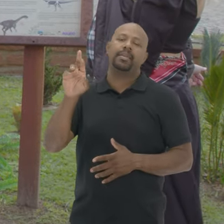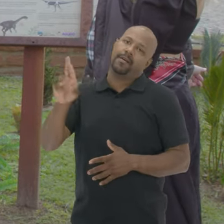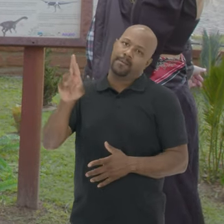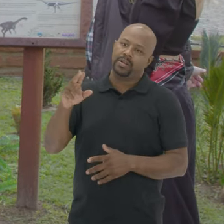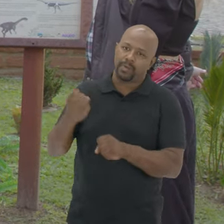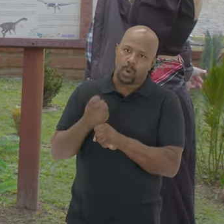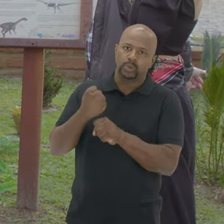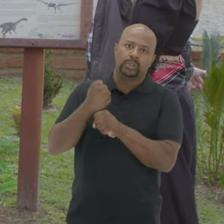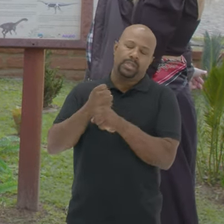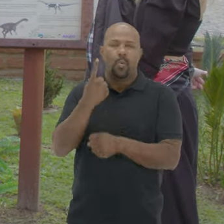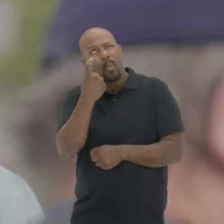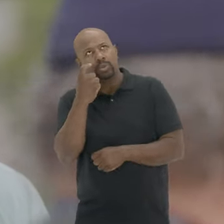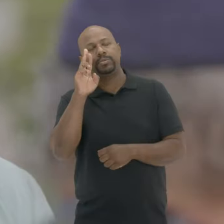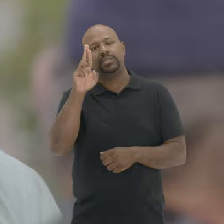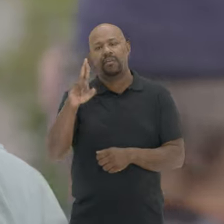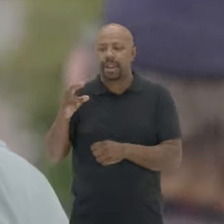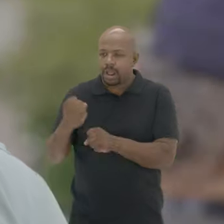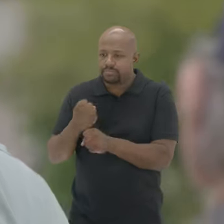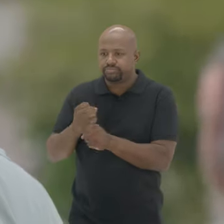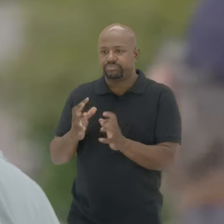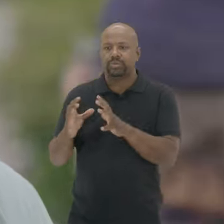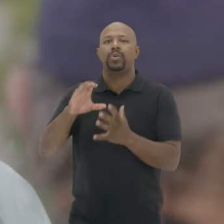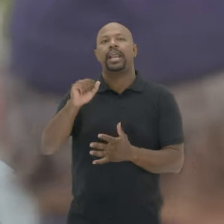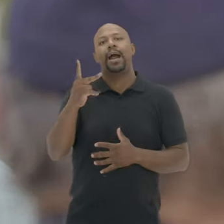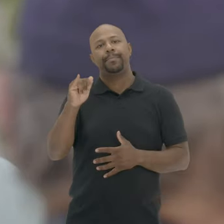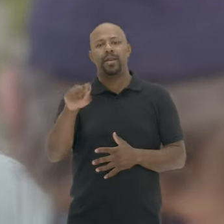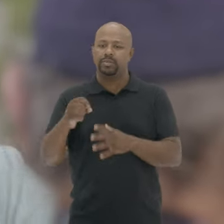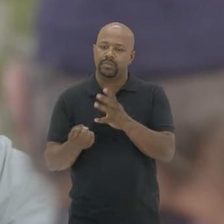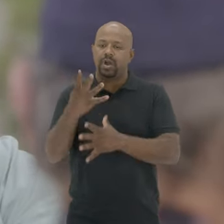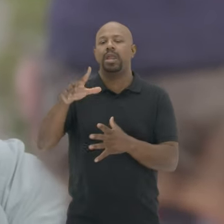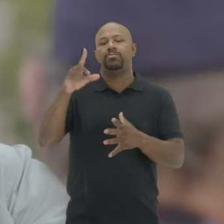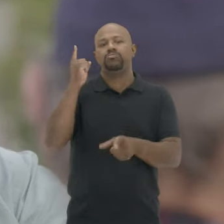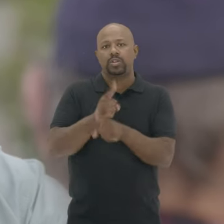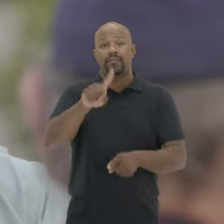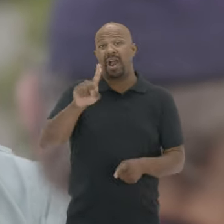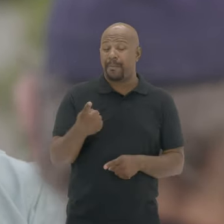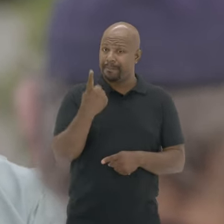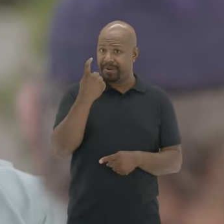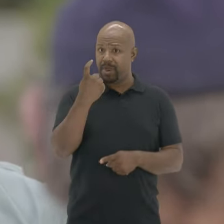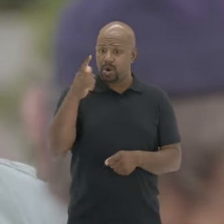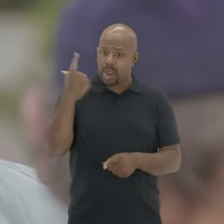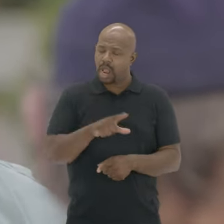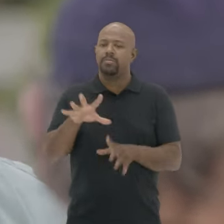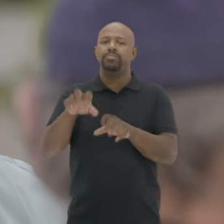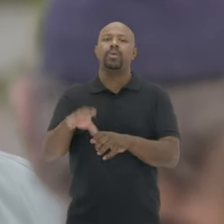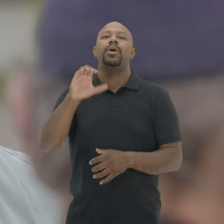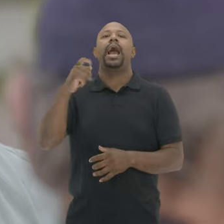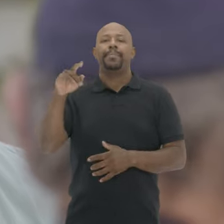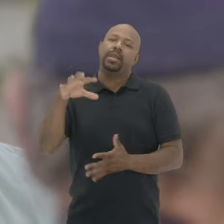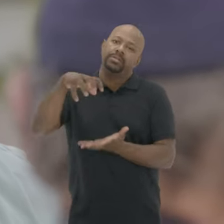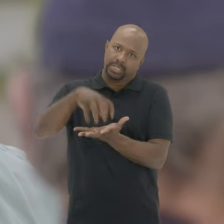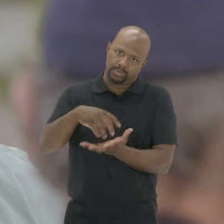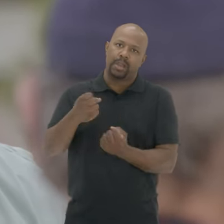Que foi responsável Pela construção Né? Um dos responsáveis Pela construção Do capa Que é onde esse fóssil Foi tombado Esse foi o primeiro fóssil A ser tombado no